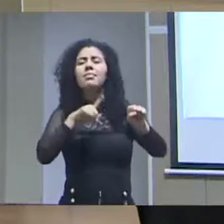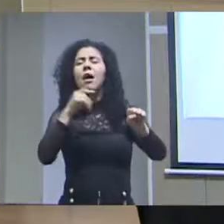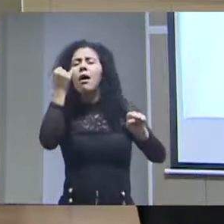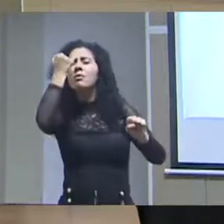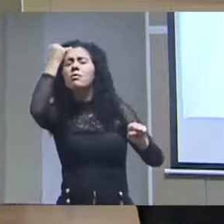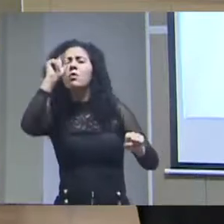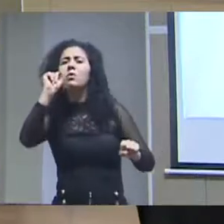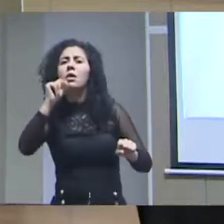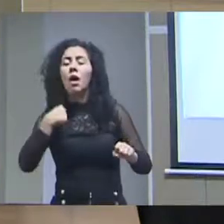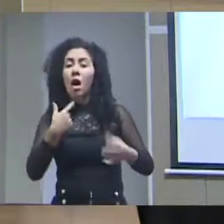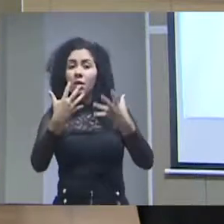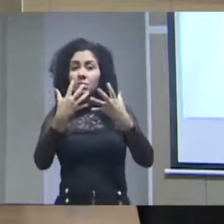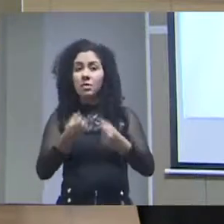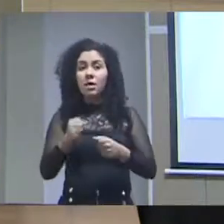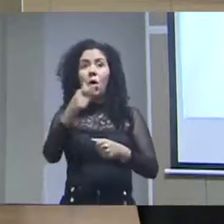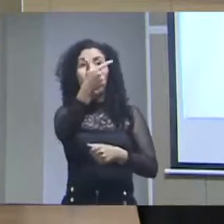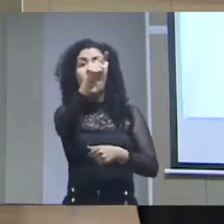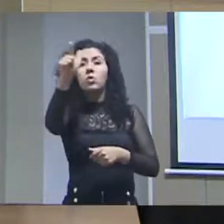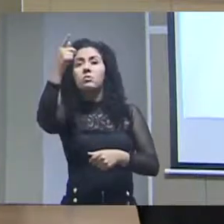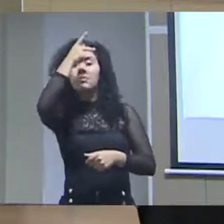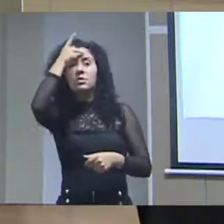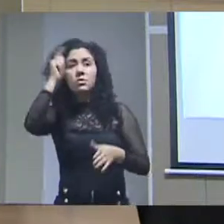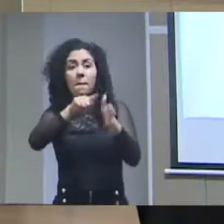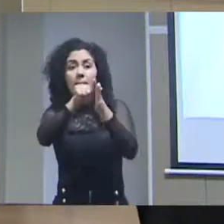essa ideia de permitir que pesquisadores